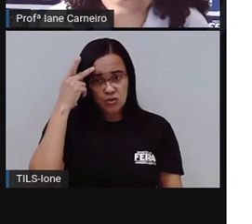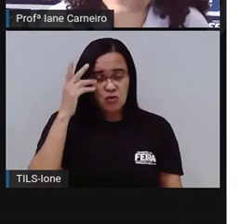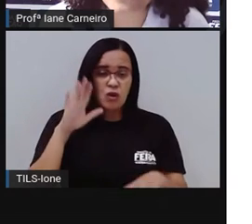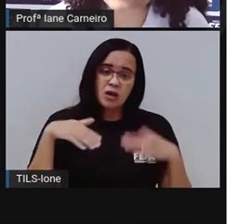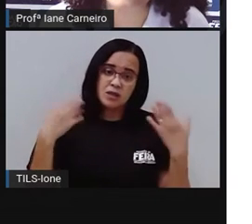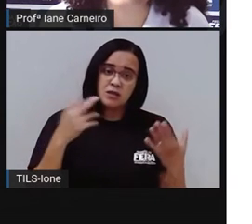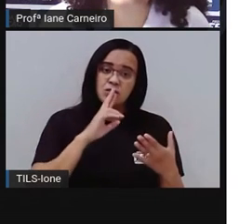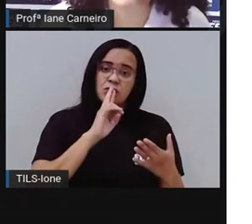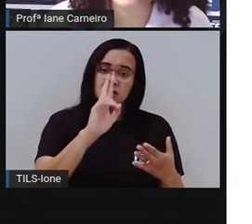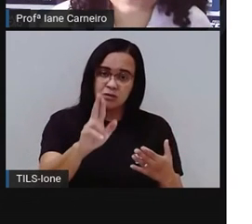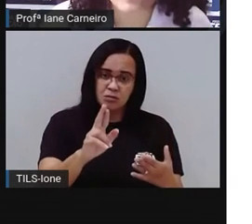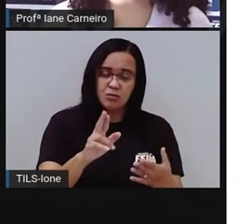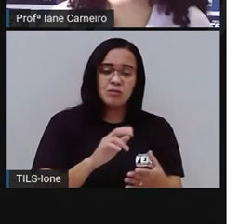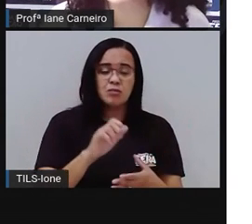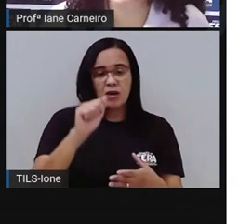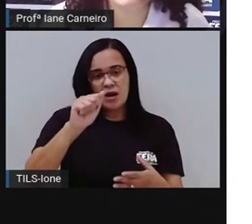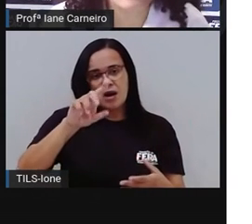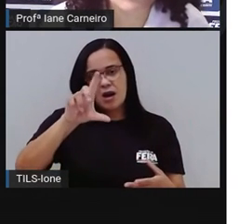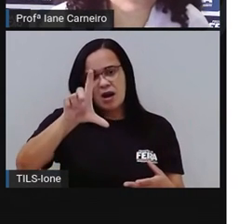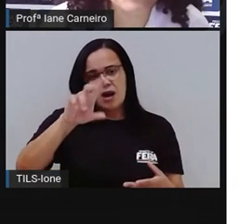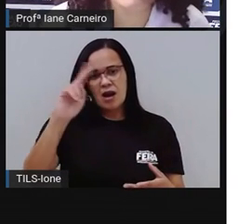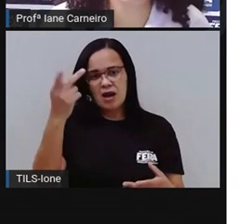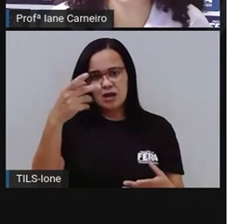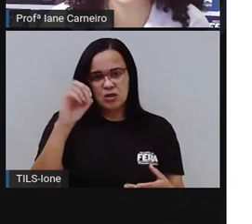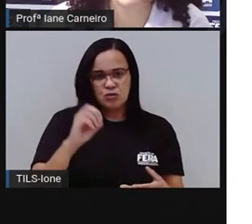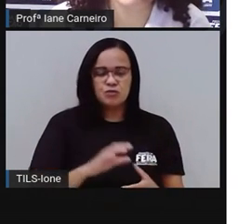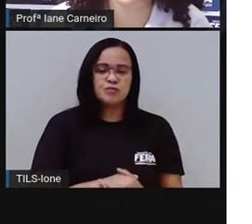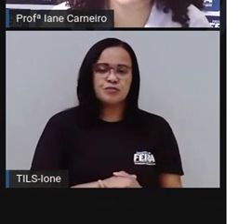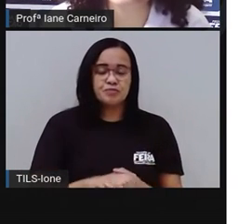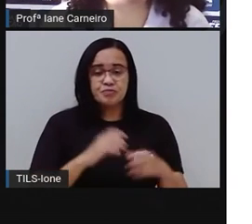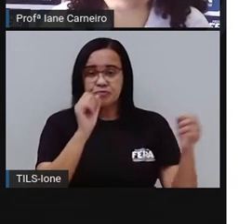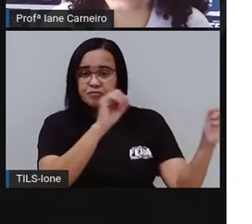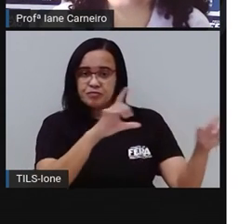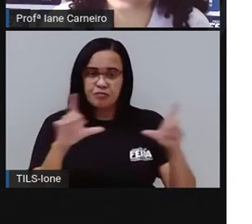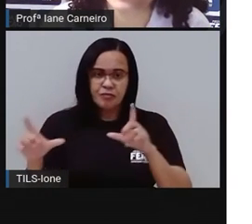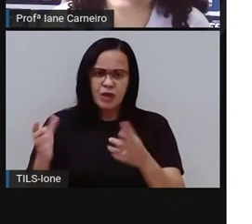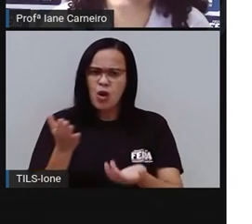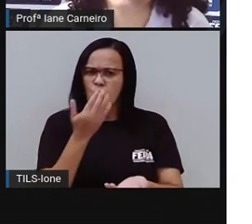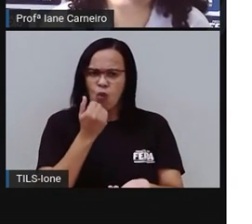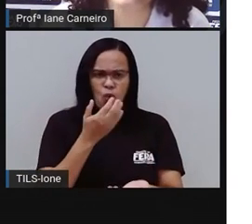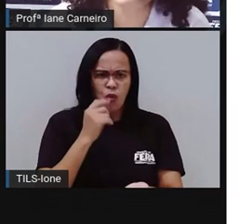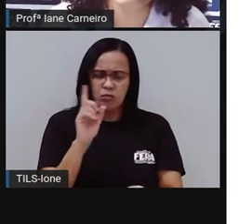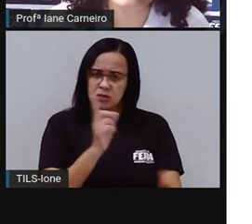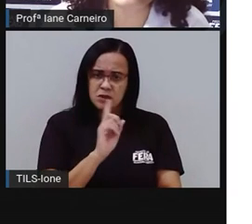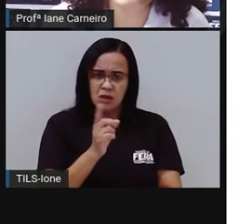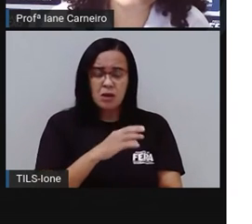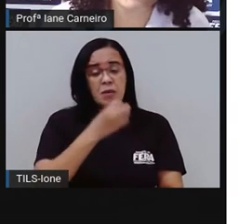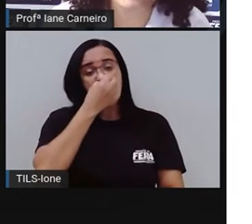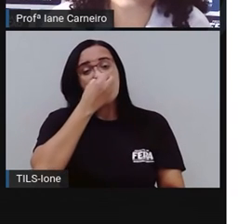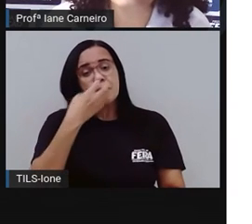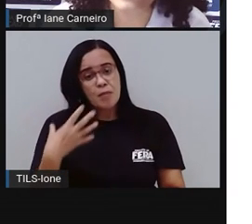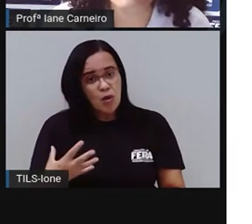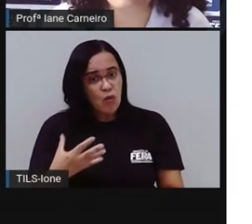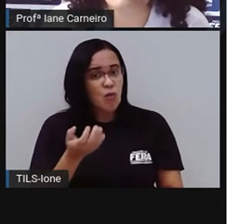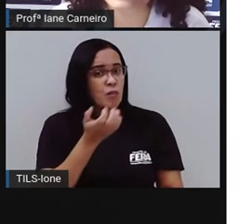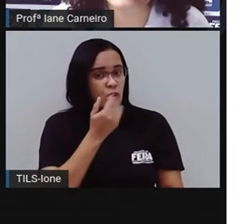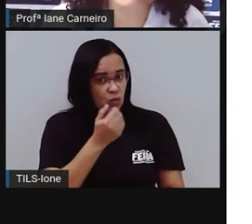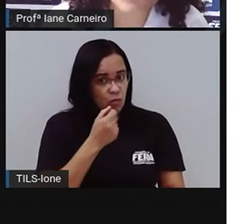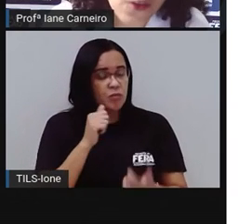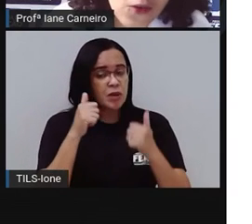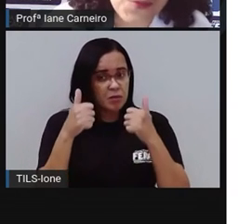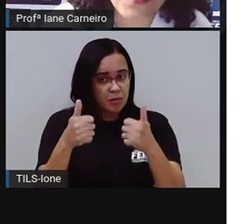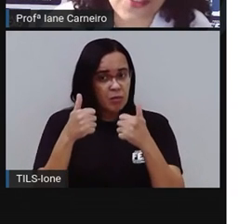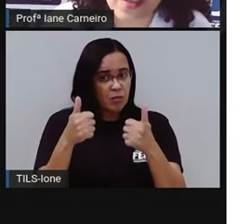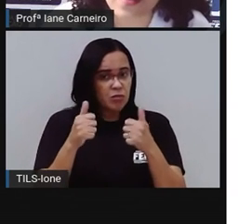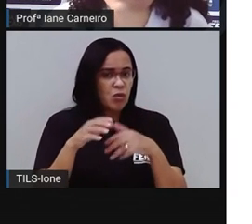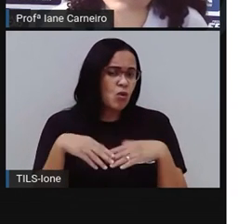O próximo, que é o que é. Não se come, mas é bom para se comer. Então, aqui o manjericão, né? É uma planta, a gente